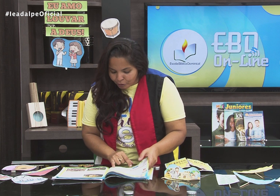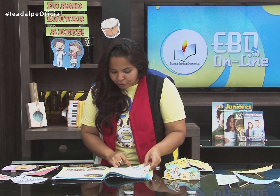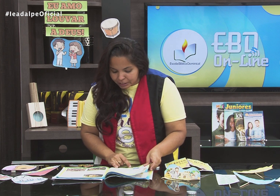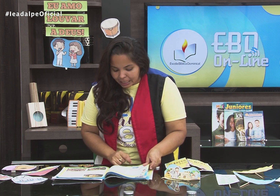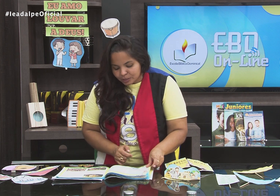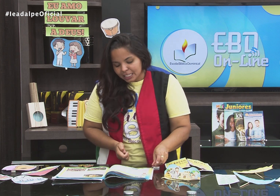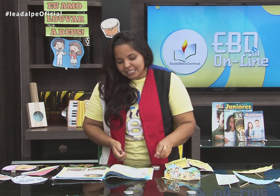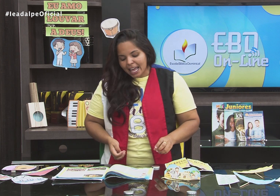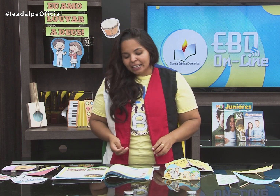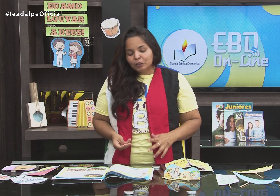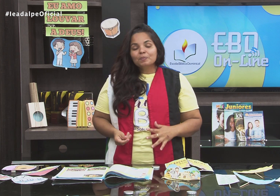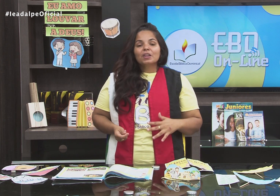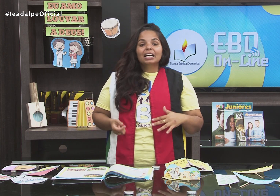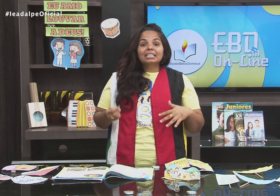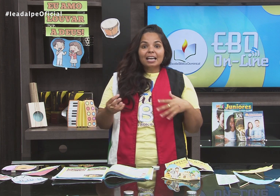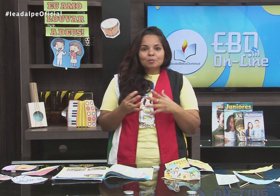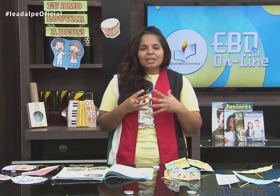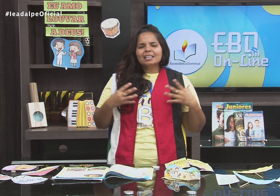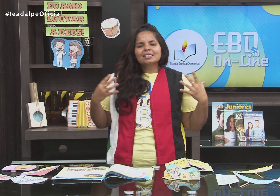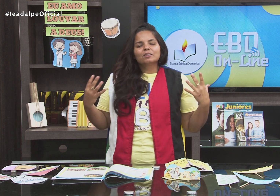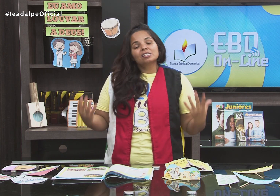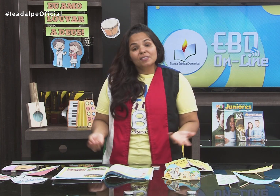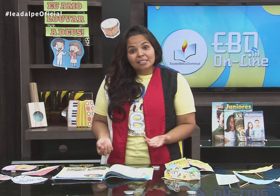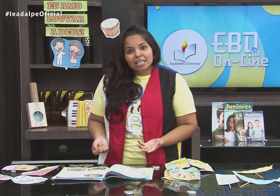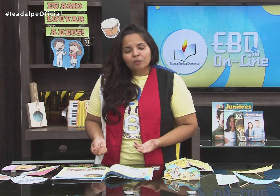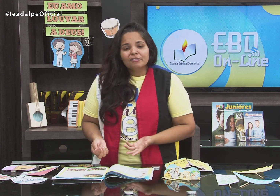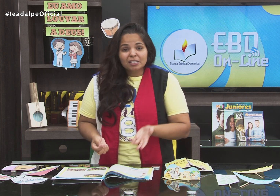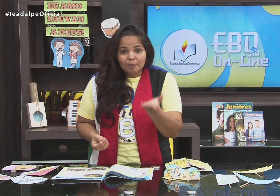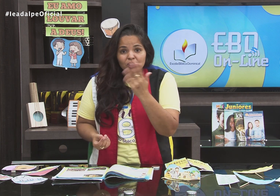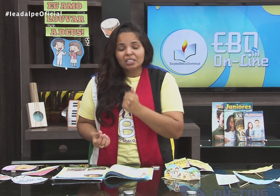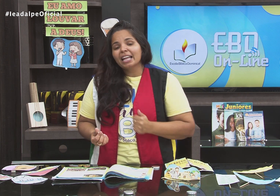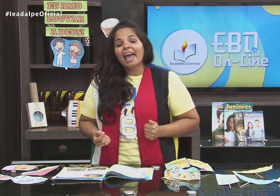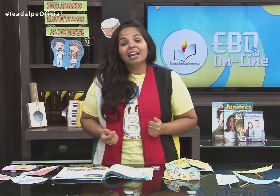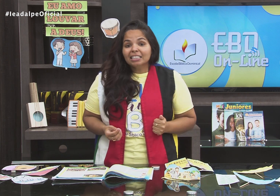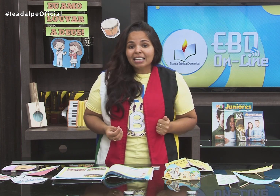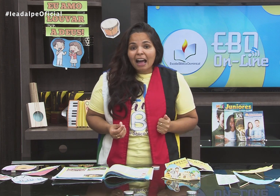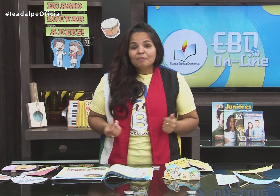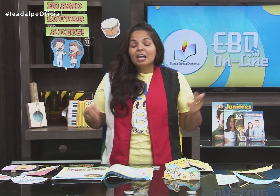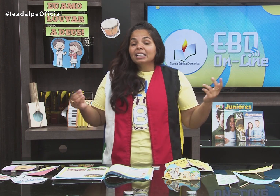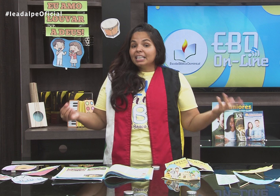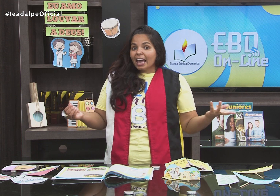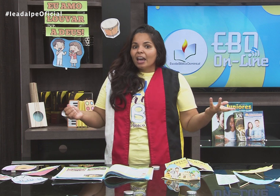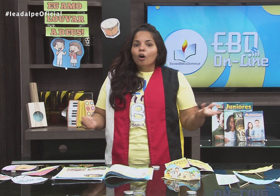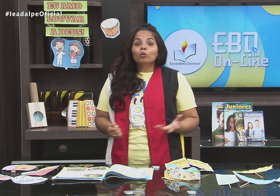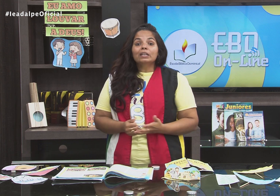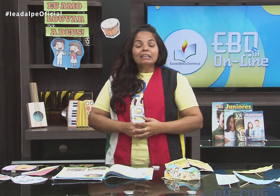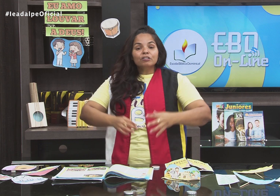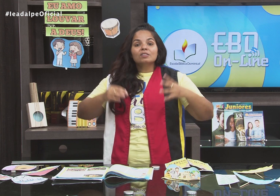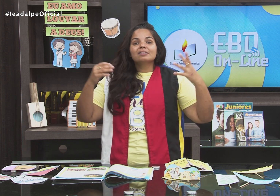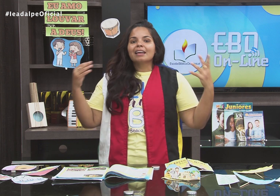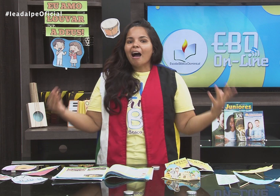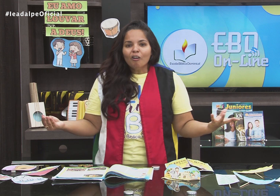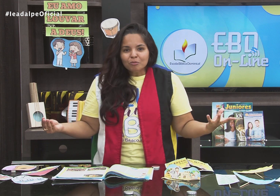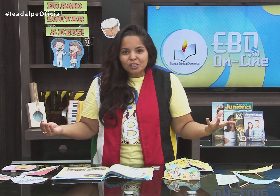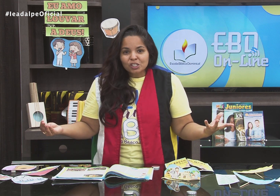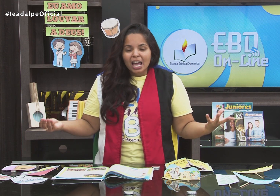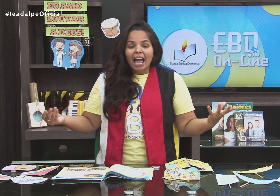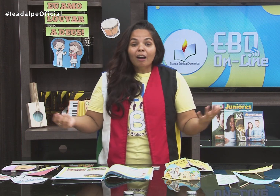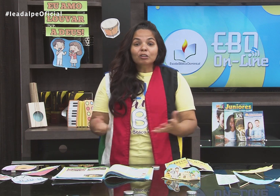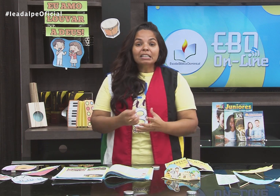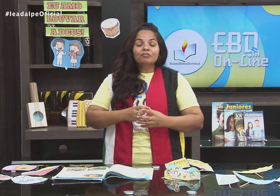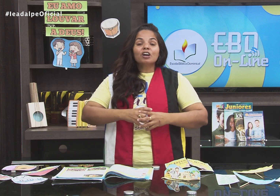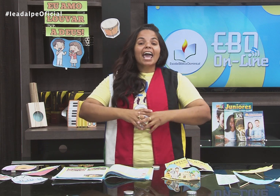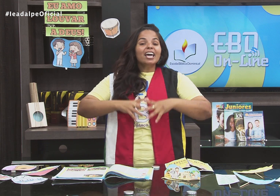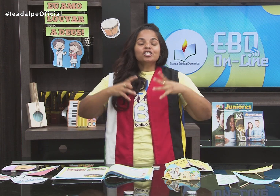aprofundando, tá certo? Na explicação deste versículo. E você pode até relatar que o livro de Salmos